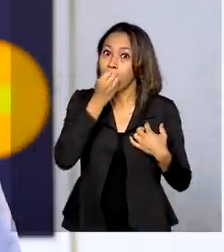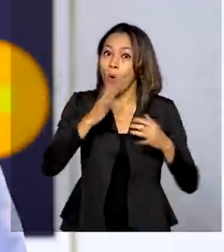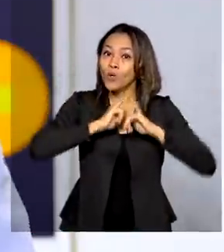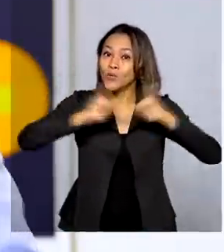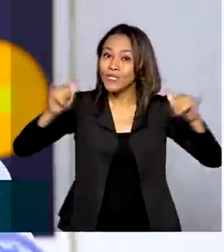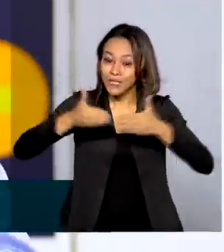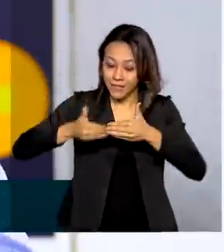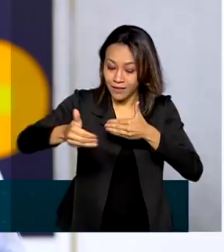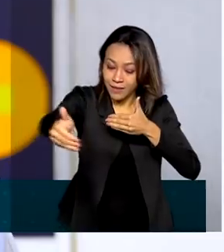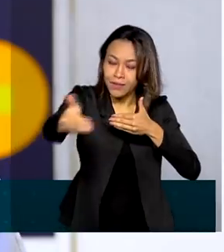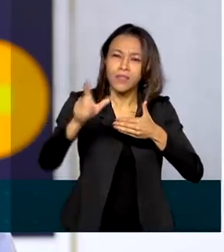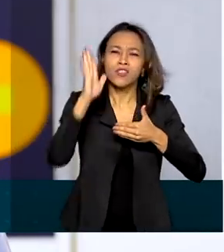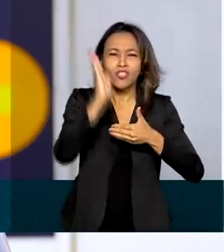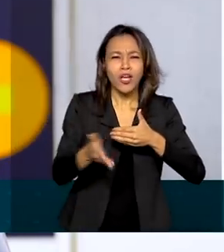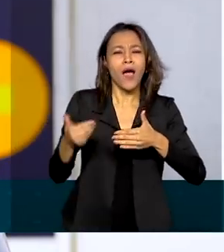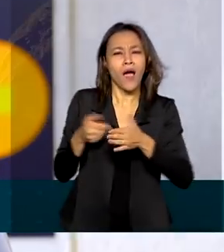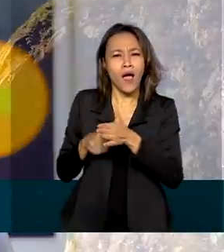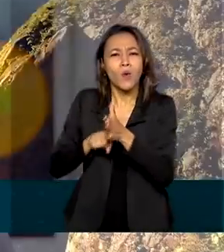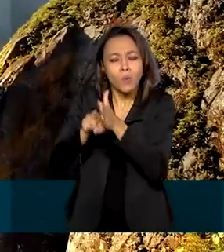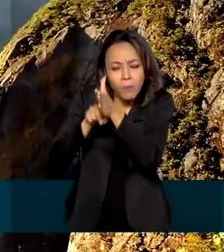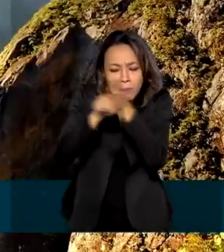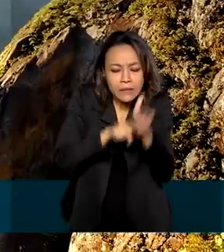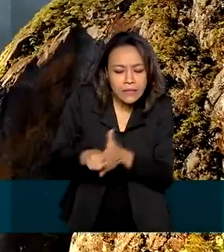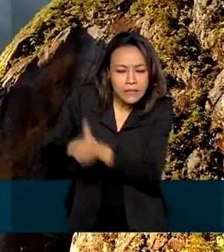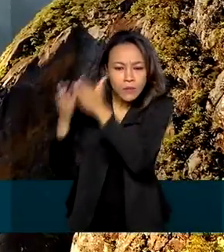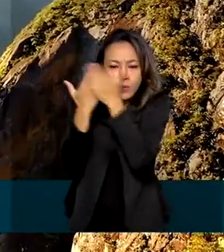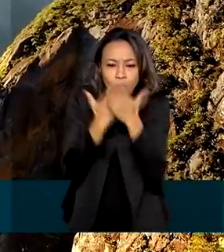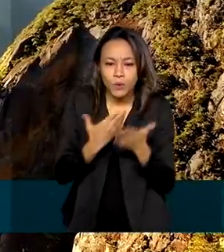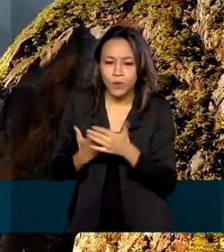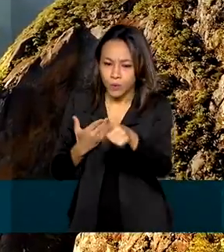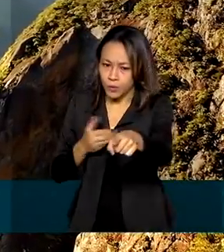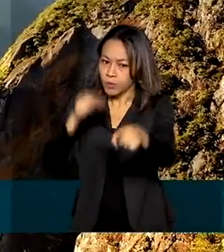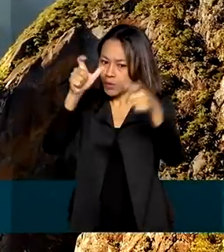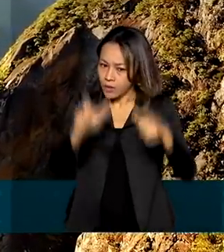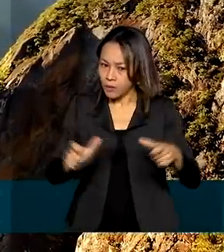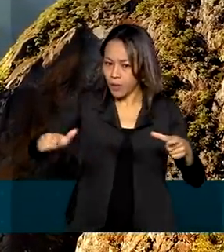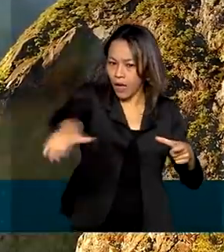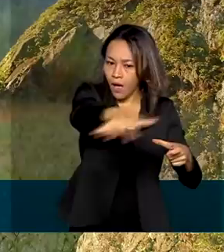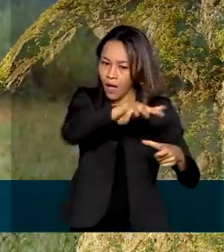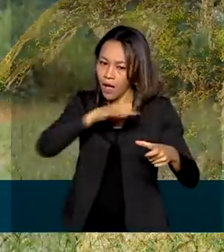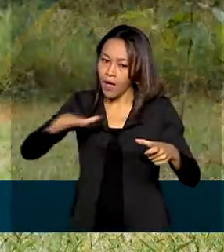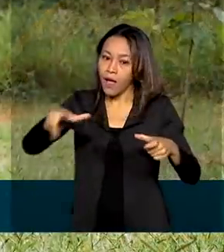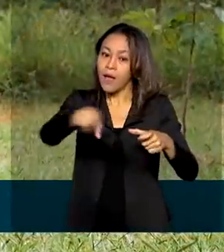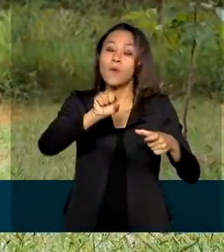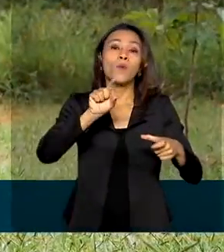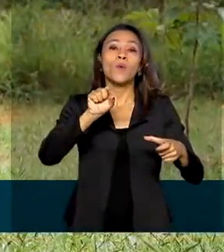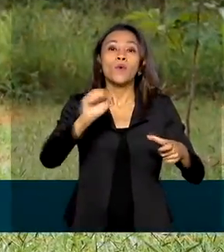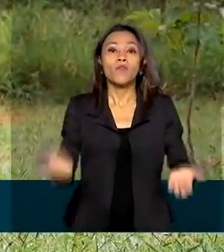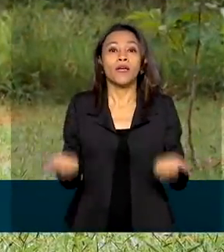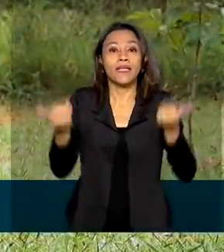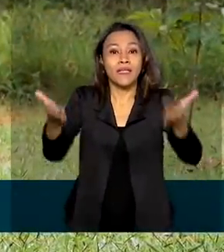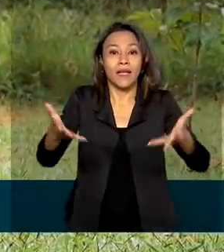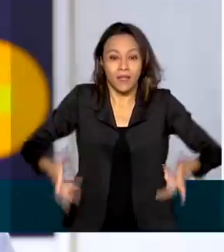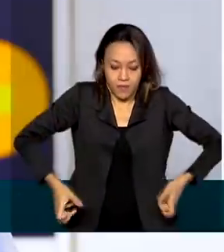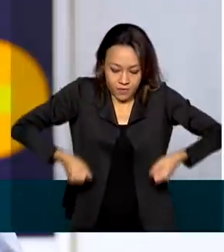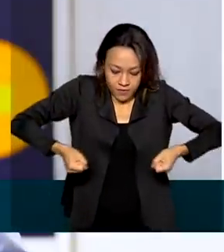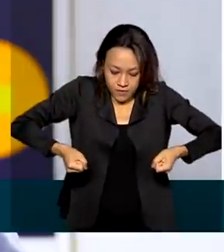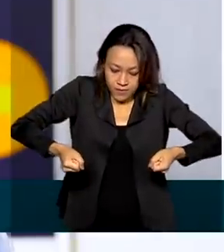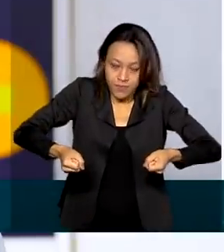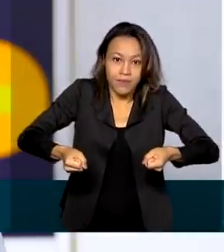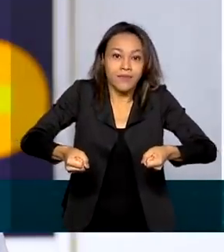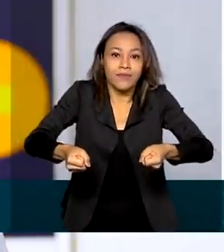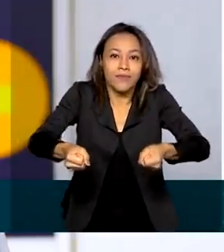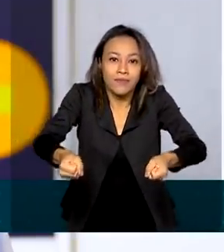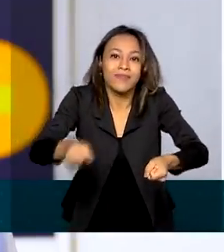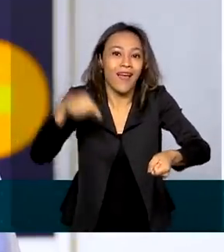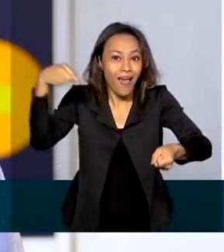Foi publicado um estudo técnico para o Parque da Serra dos Órgãos e também sendo entregue naquele parque uma cadeira Juliette. Aliás, a